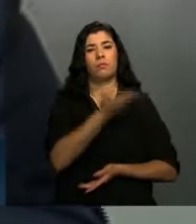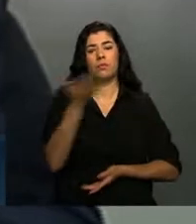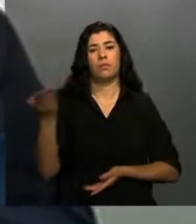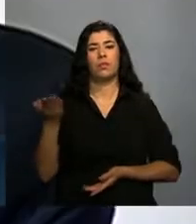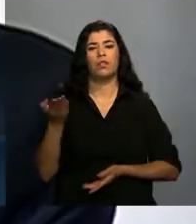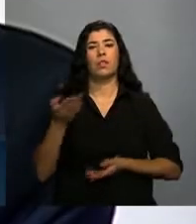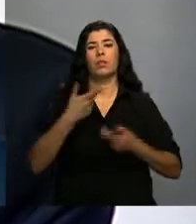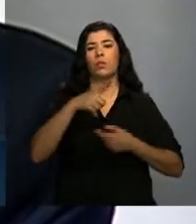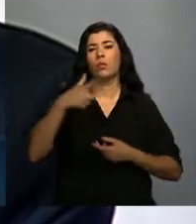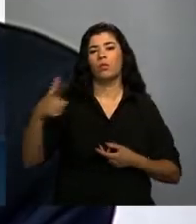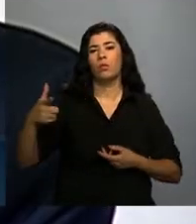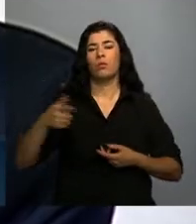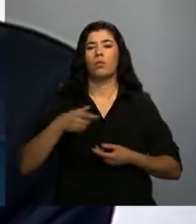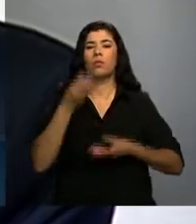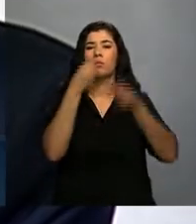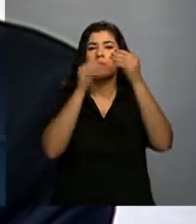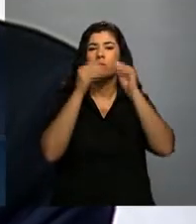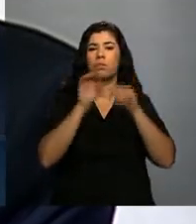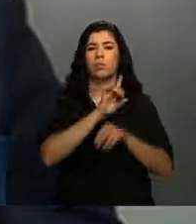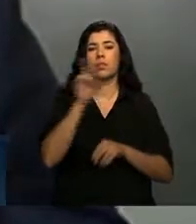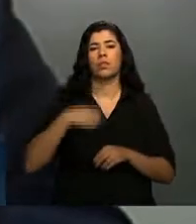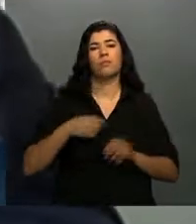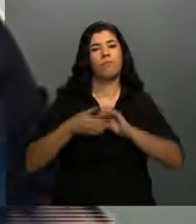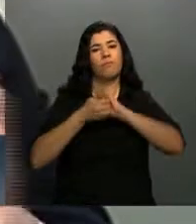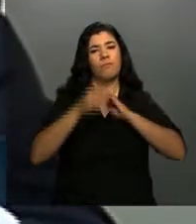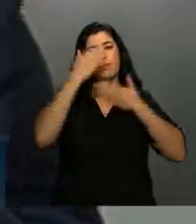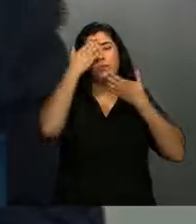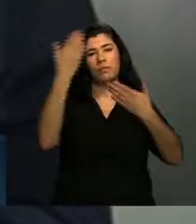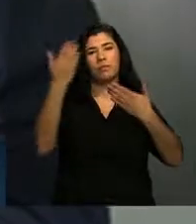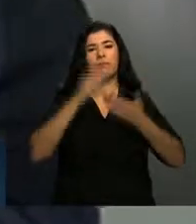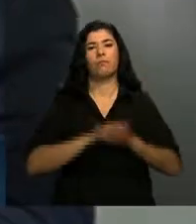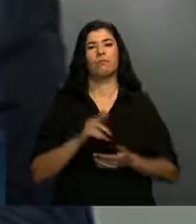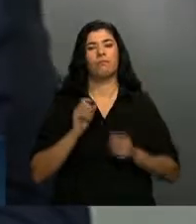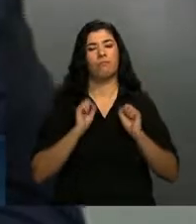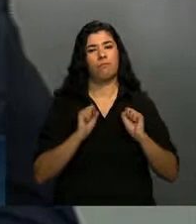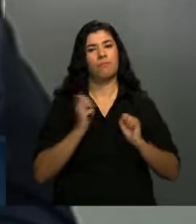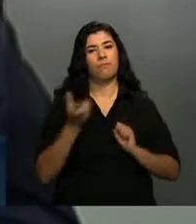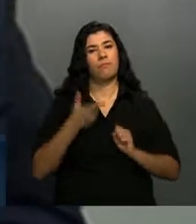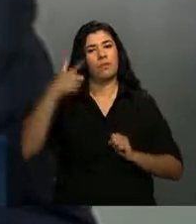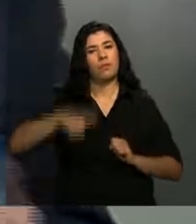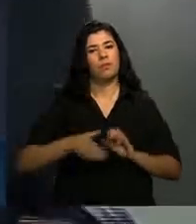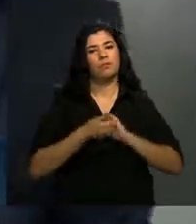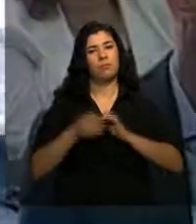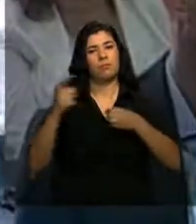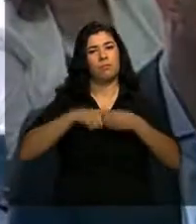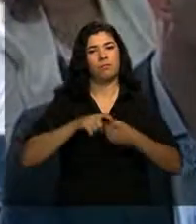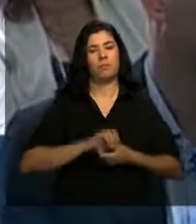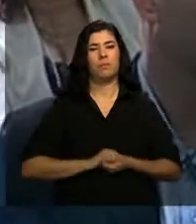essa agenda. Então, é isso. Saudação. Muito obrigado. A gente quer reforçar essa parceria.